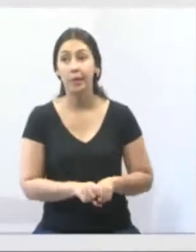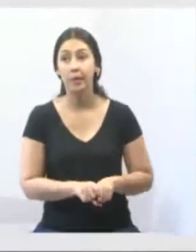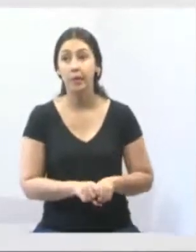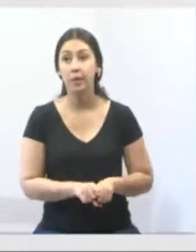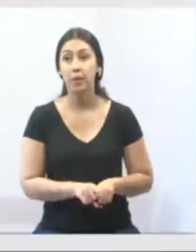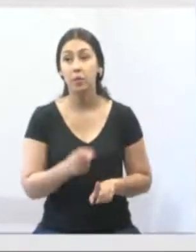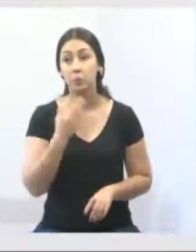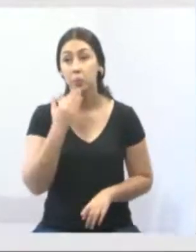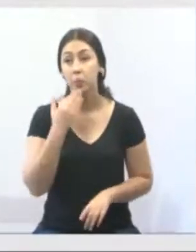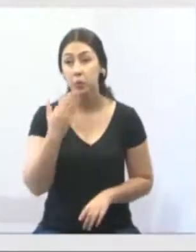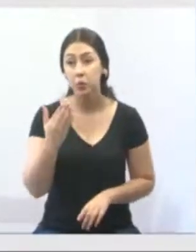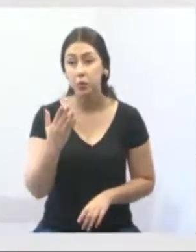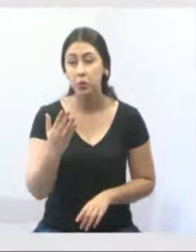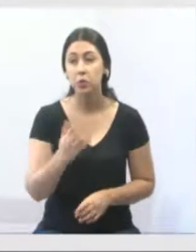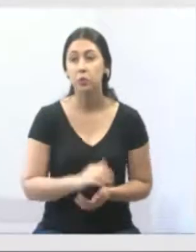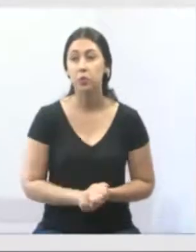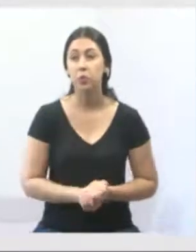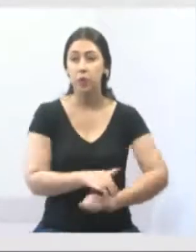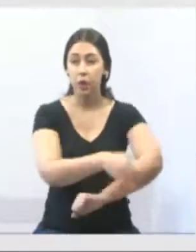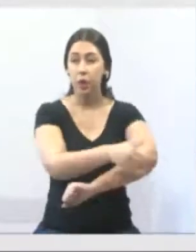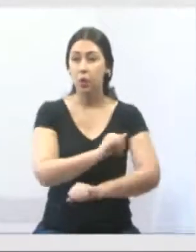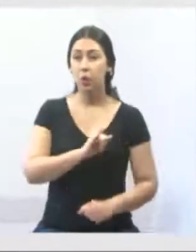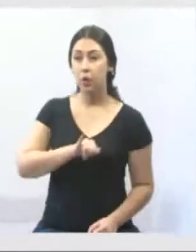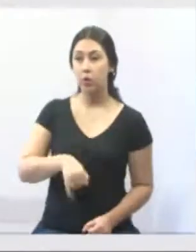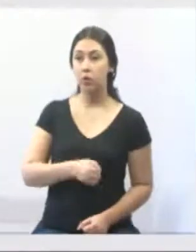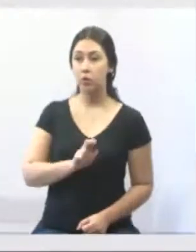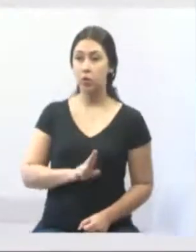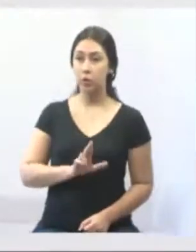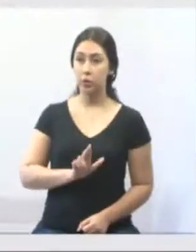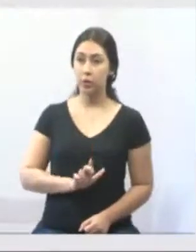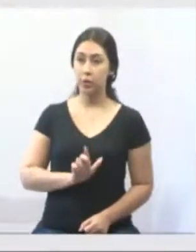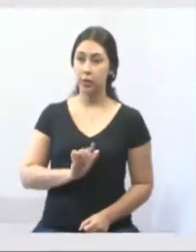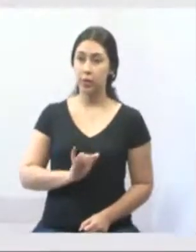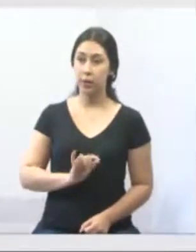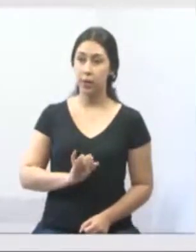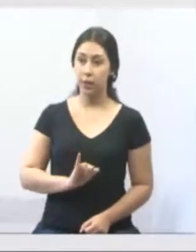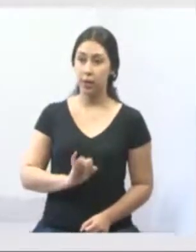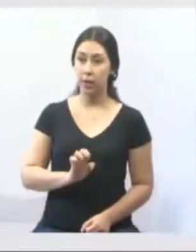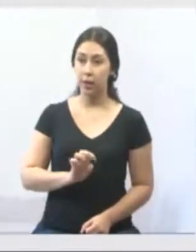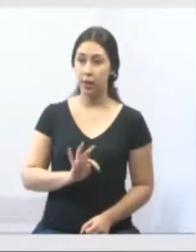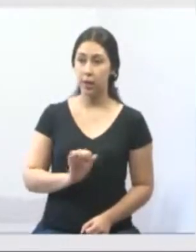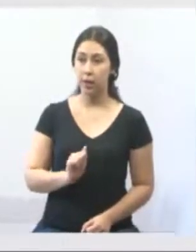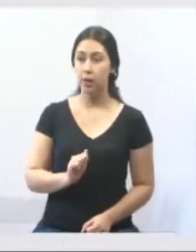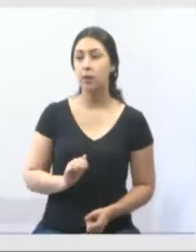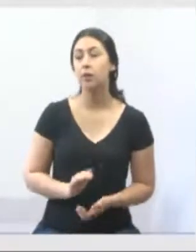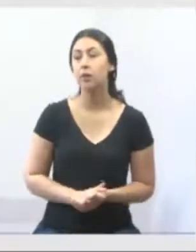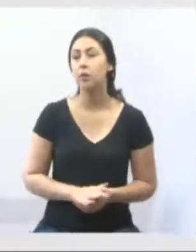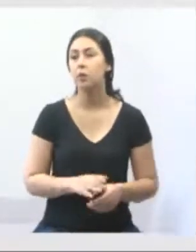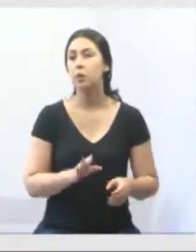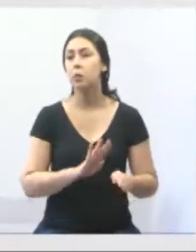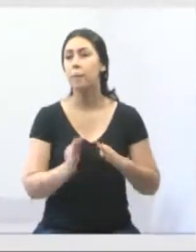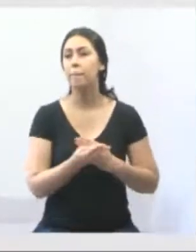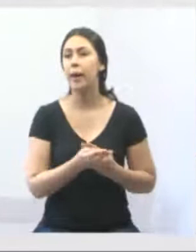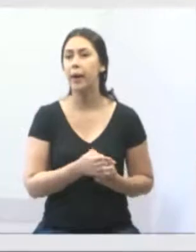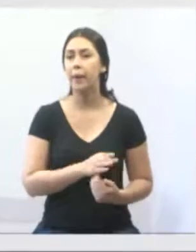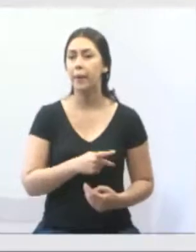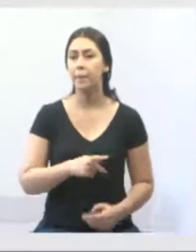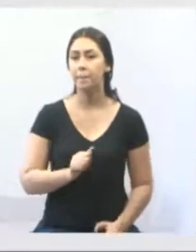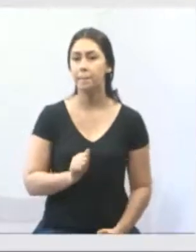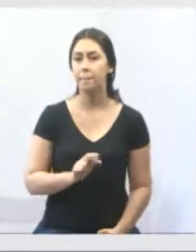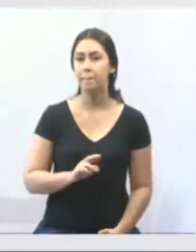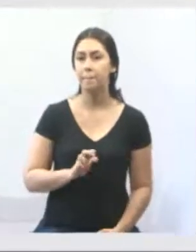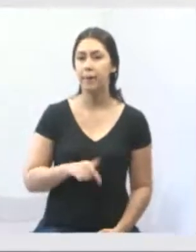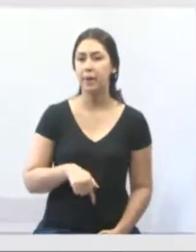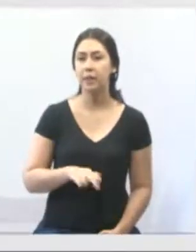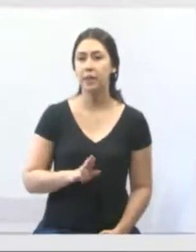solicitação, nossa, na Julieta Barroso, ali no Parque do Amaraty. os bloquetes